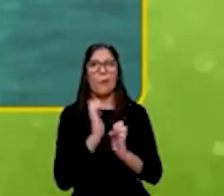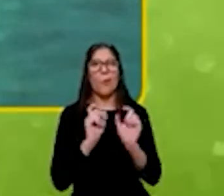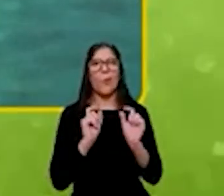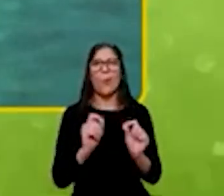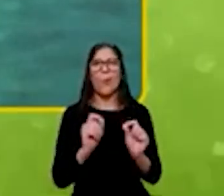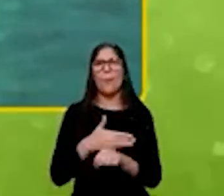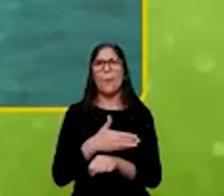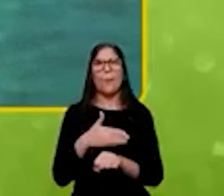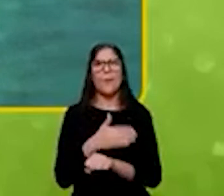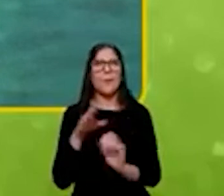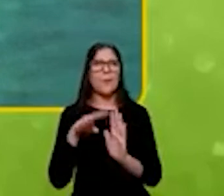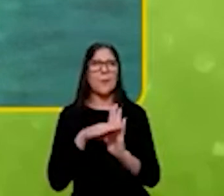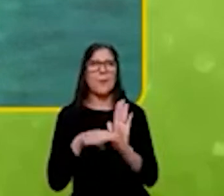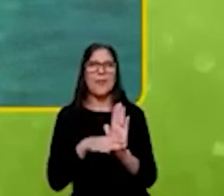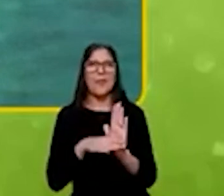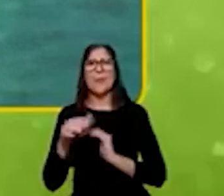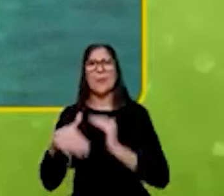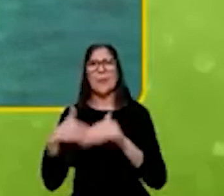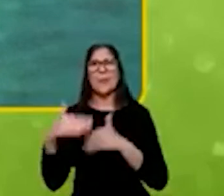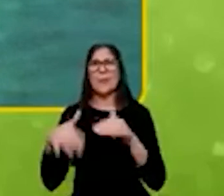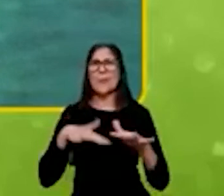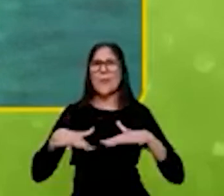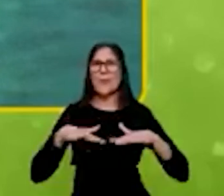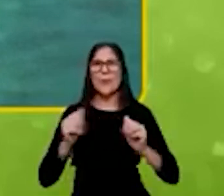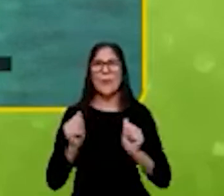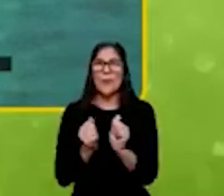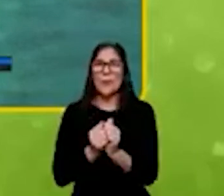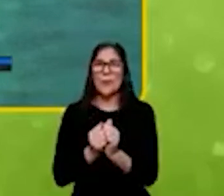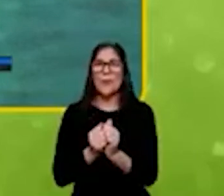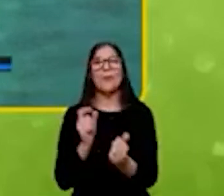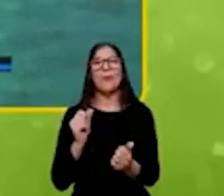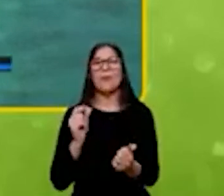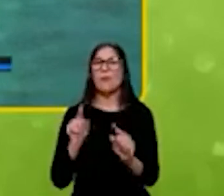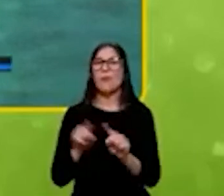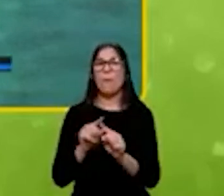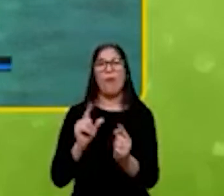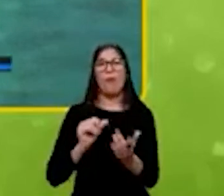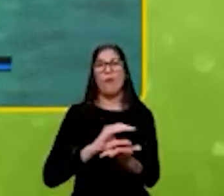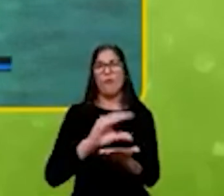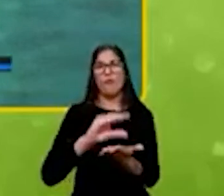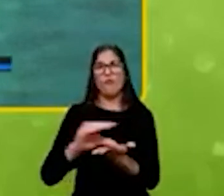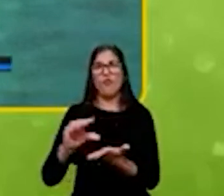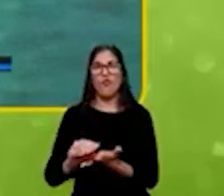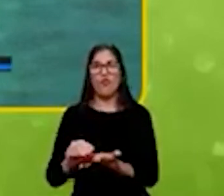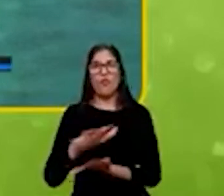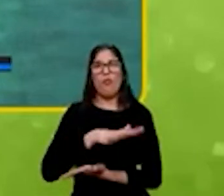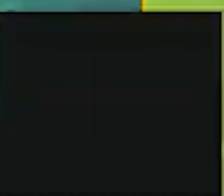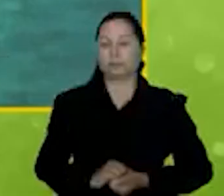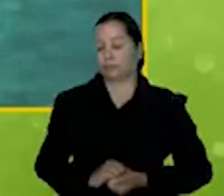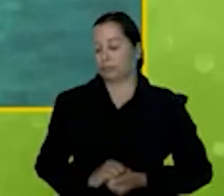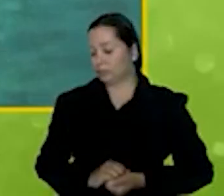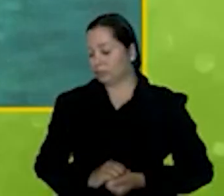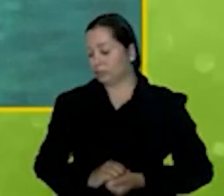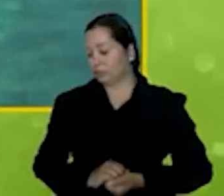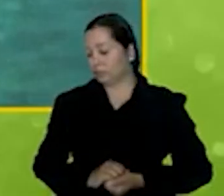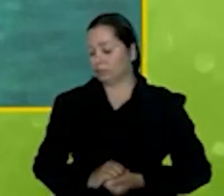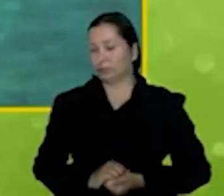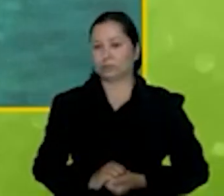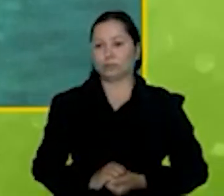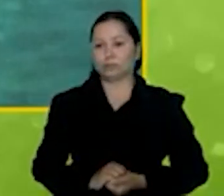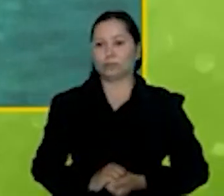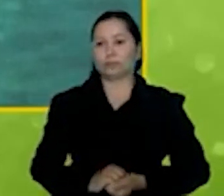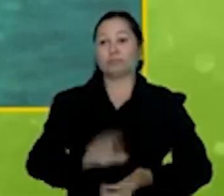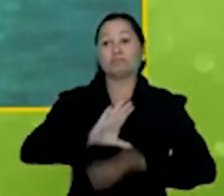desse movimento com a gente e investir também nos nossos fundos de capital sem mente venture capital